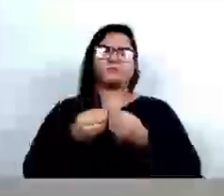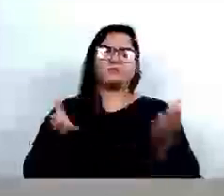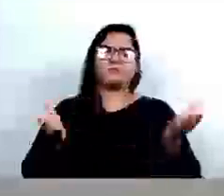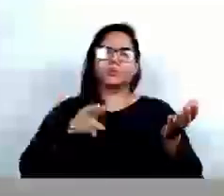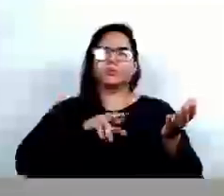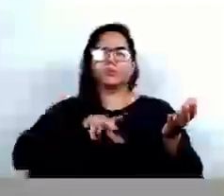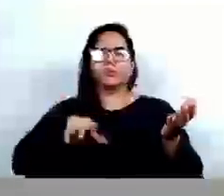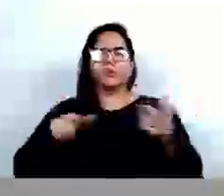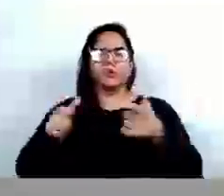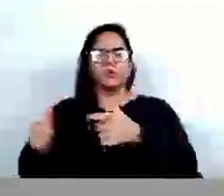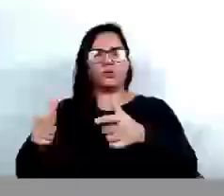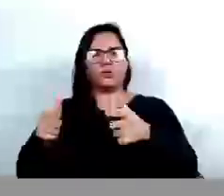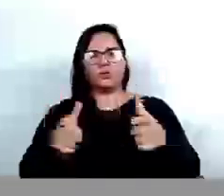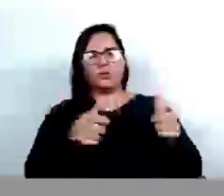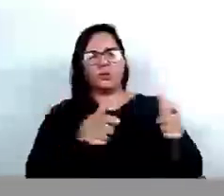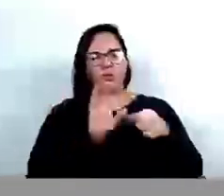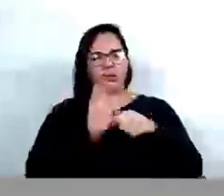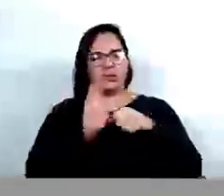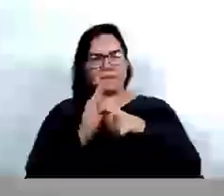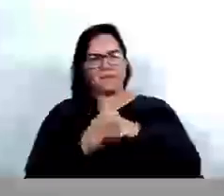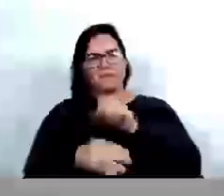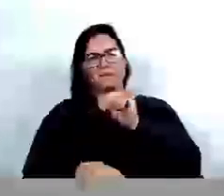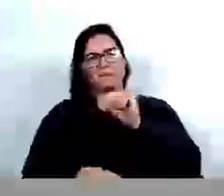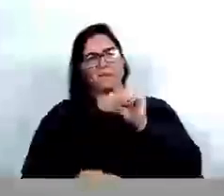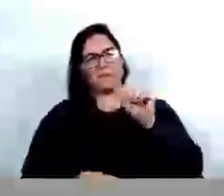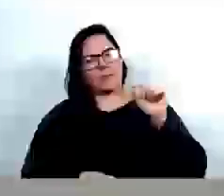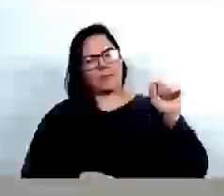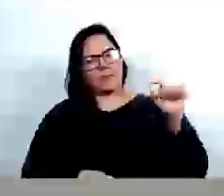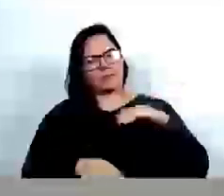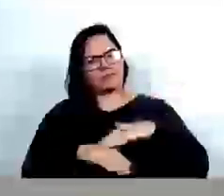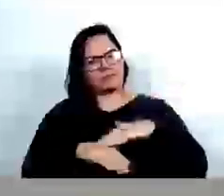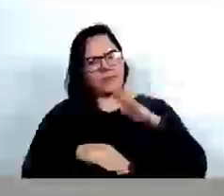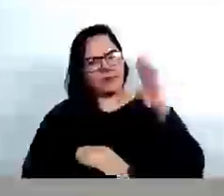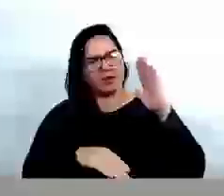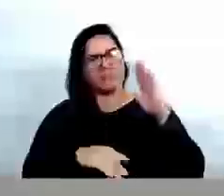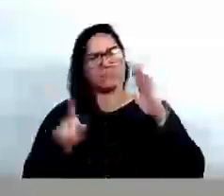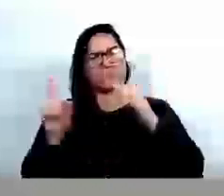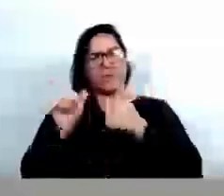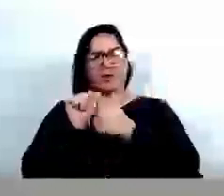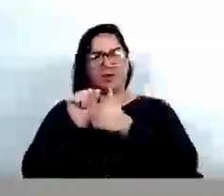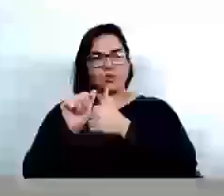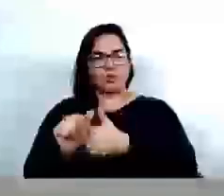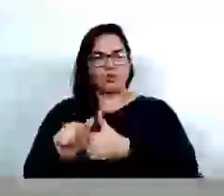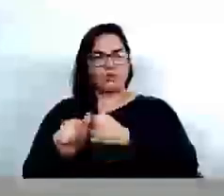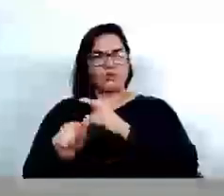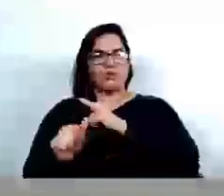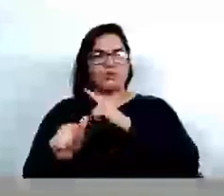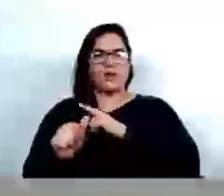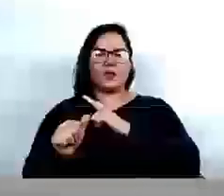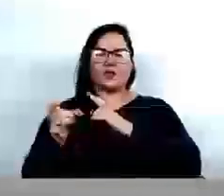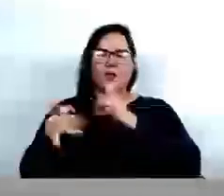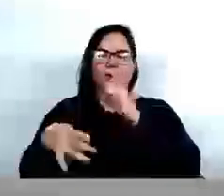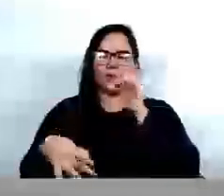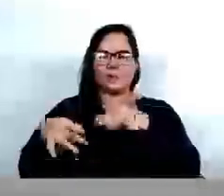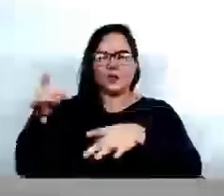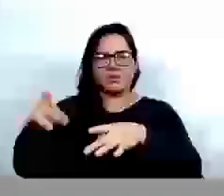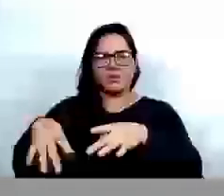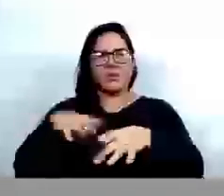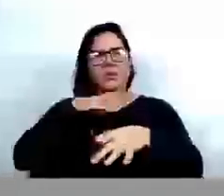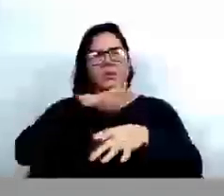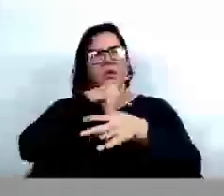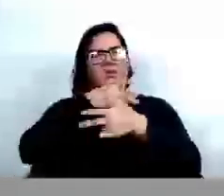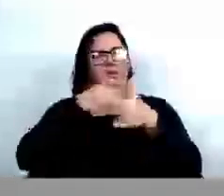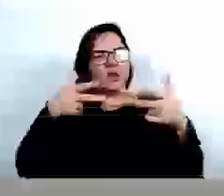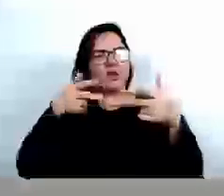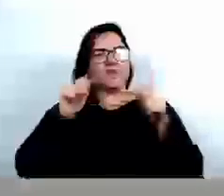localidades, do bairro Cachoeira, Jardim Carolina, Areis de Cima, a Luísa acompanhou o alto índice de abandono de animais naquela região, colocamos